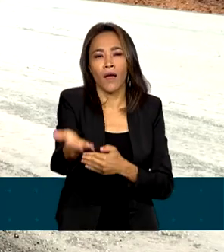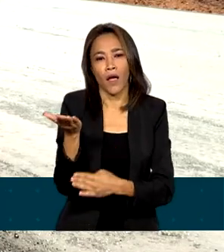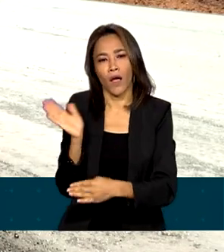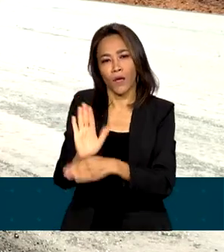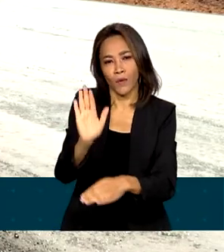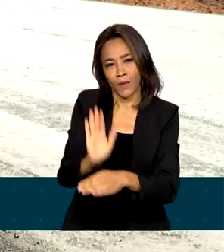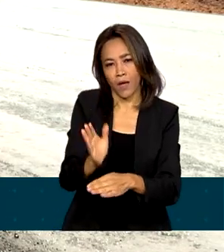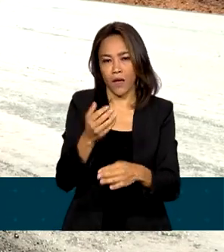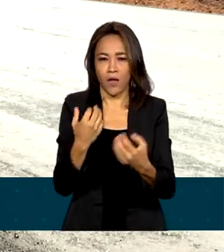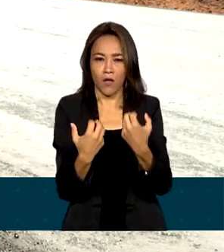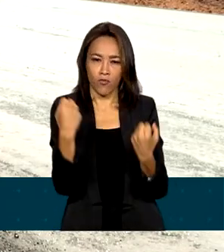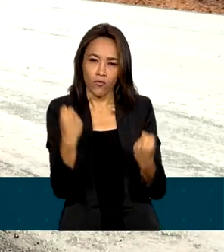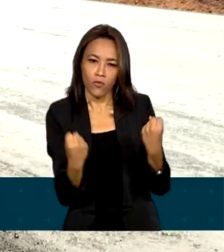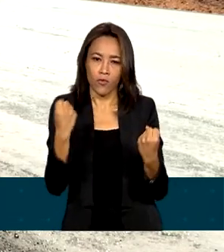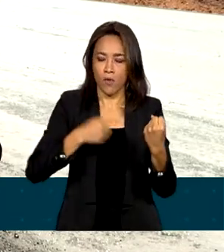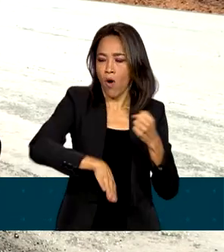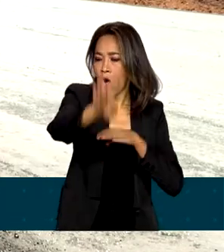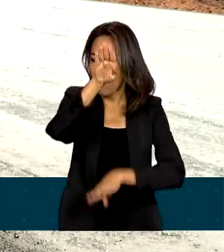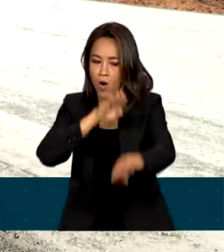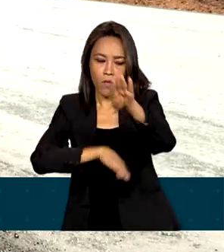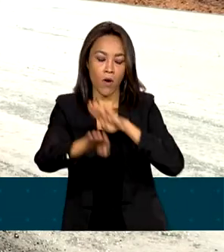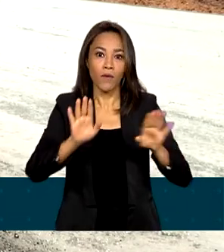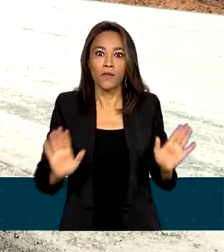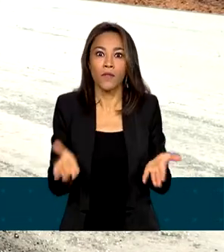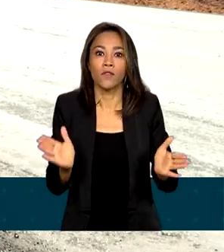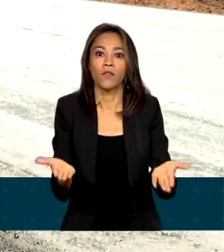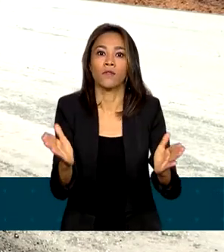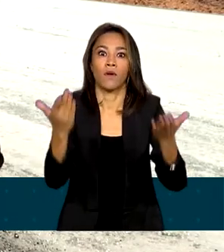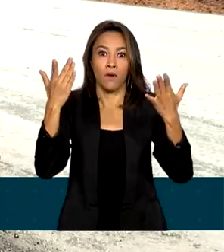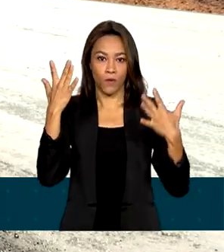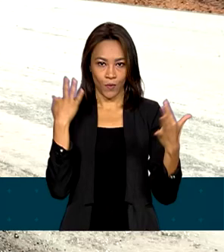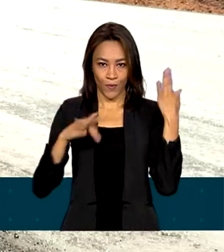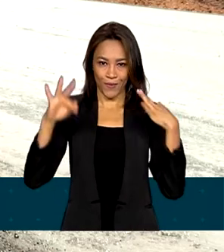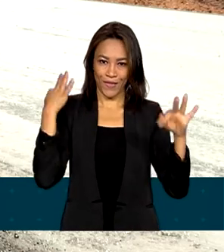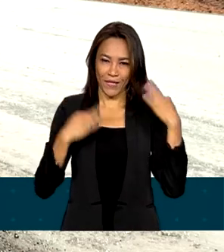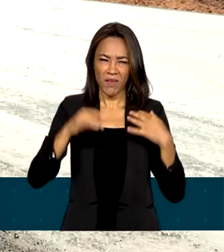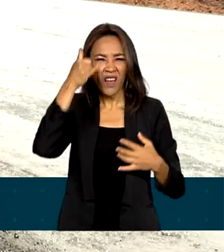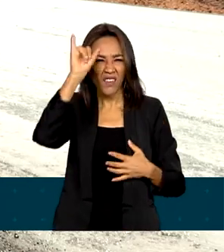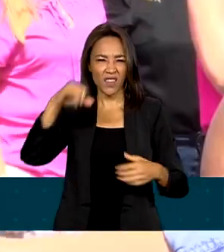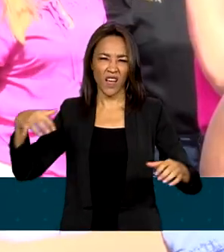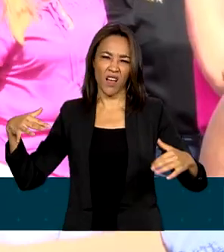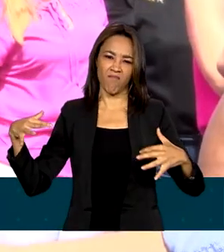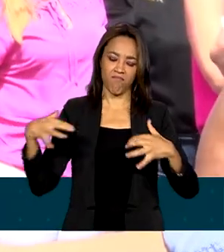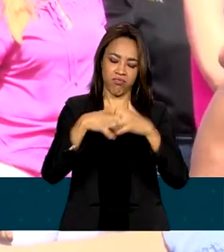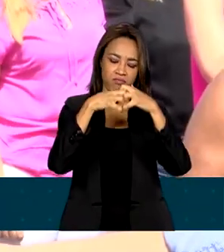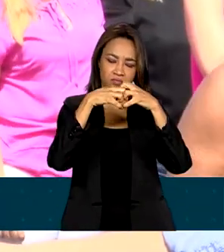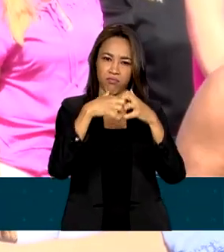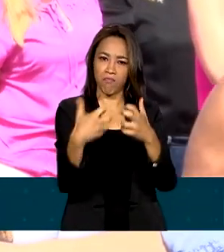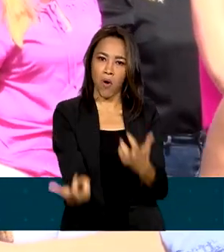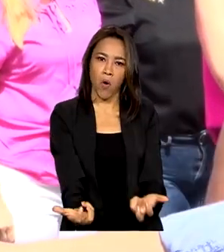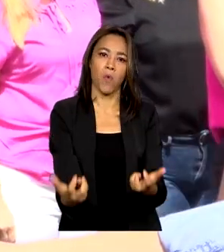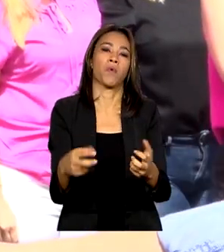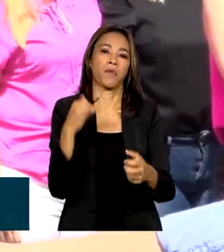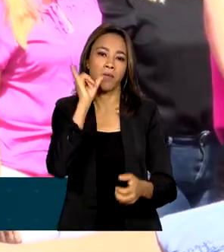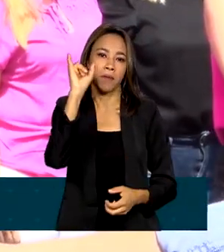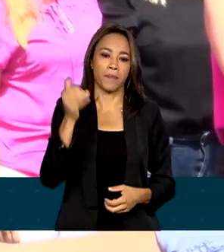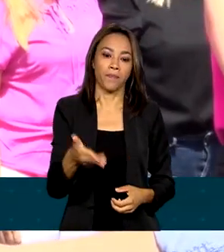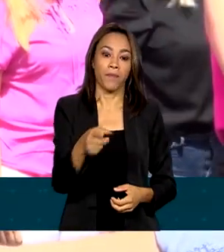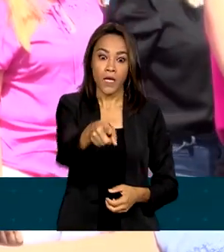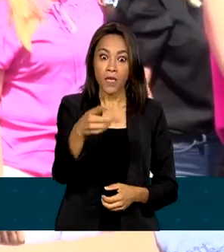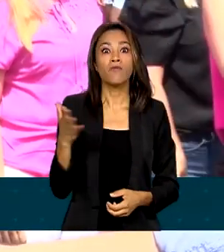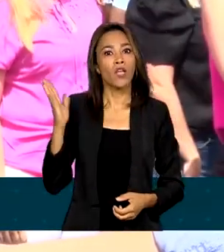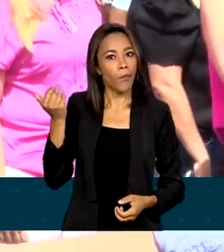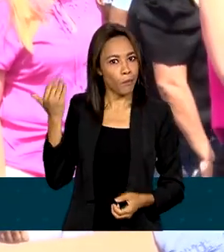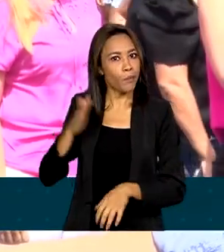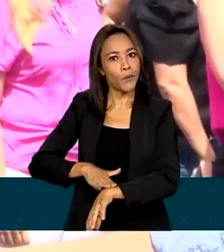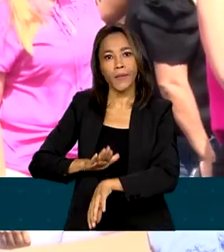concluídas vão incentivar o turismo nacional e evitar acidentes. Essa obra já devia ter concluído há muito tempo. E